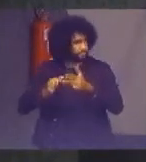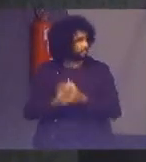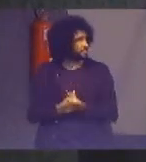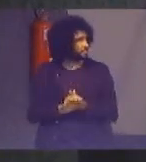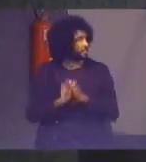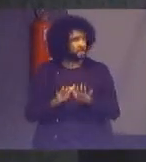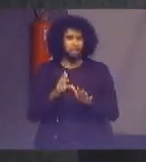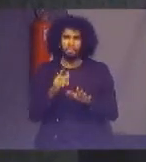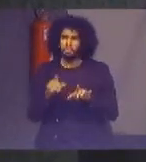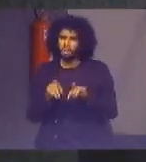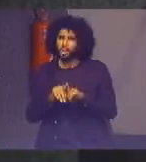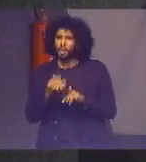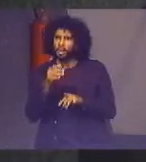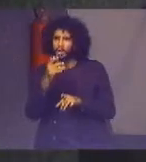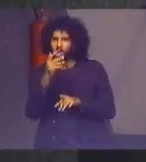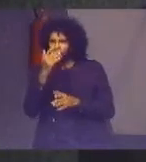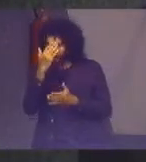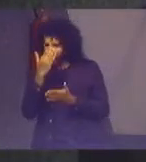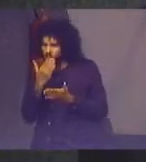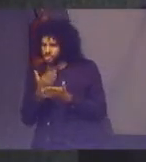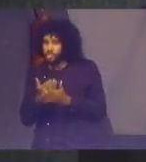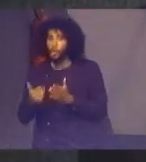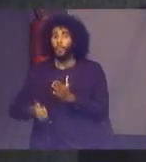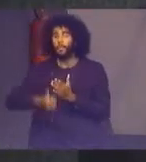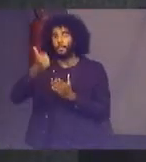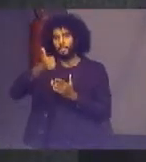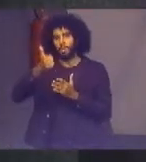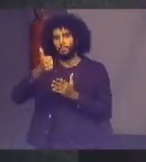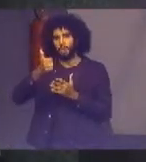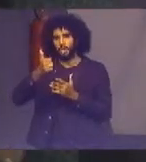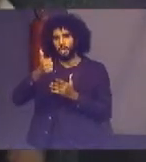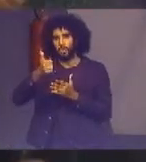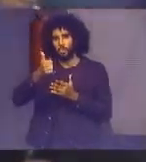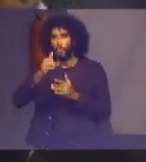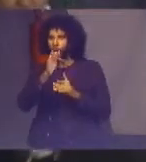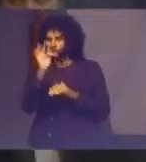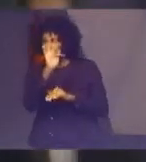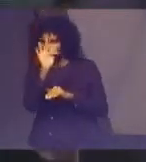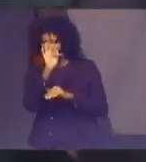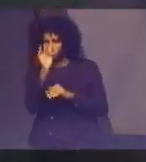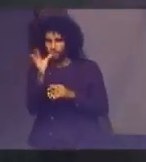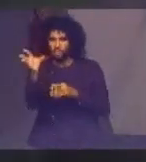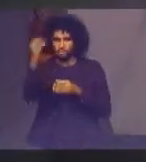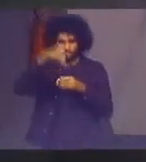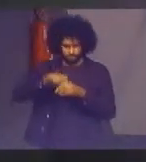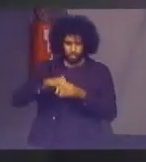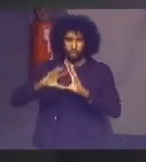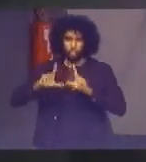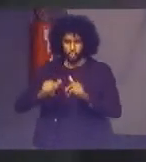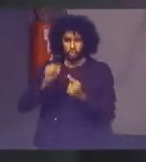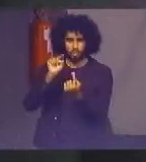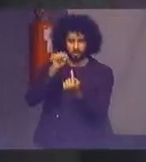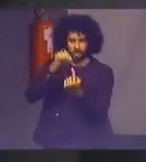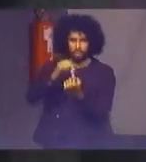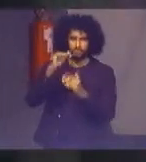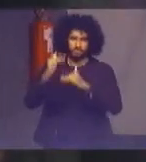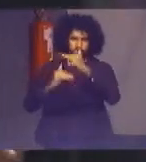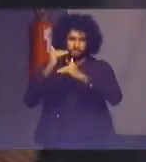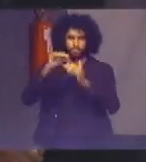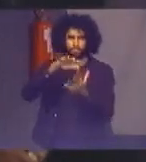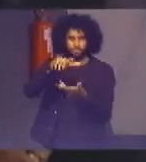o primeiro Poder Judiciário a aderir formalmente a exatamente os objetivos do desenvolvimento